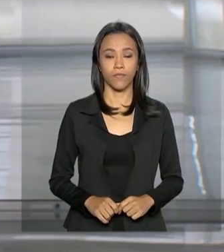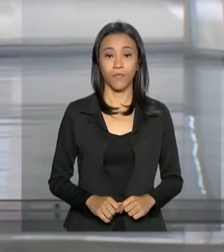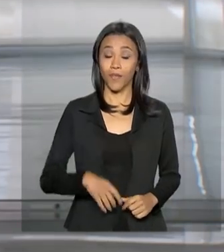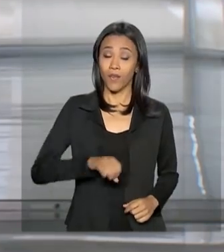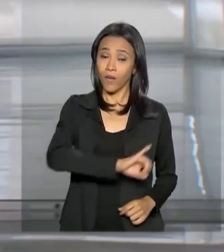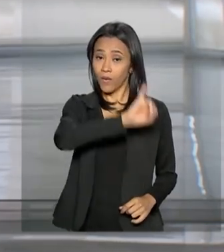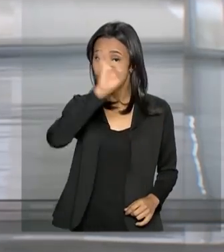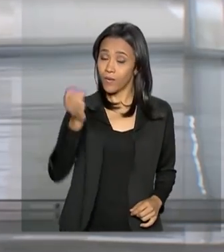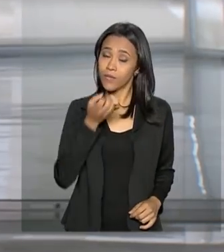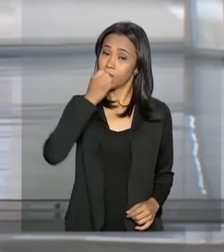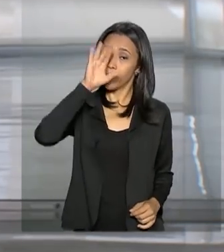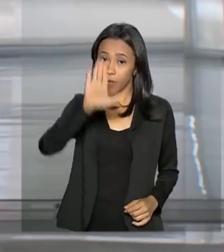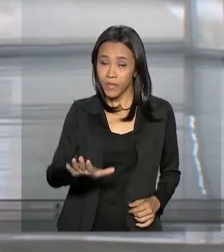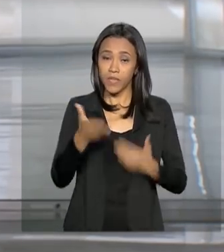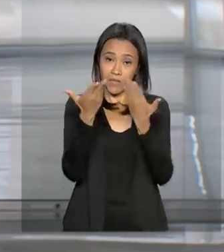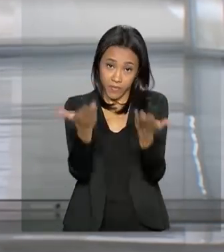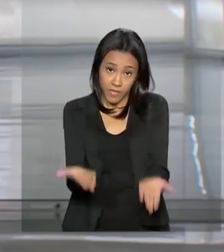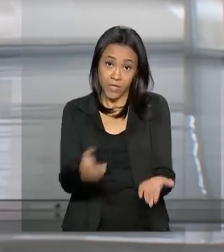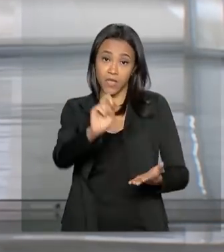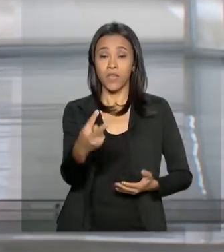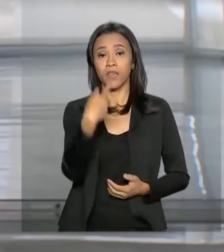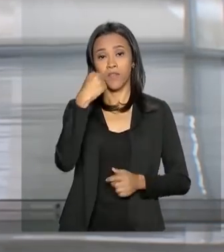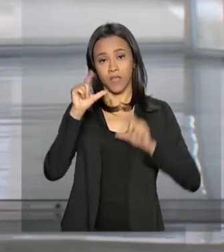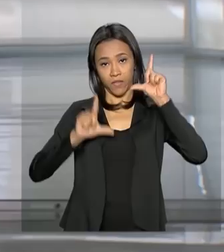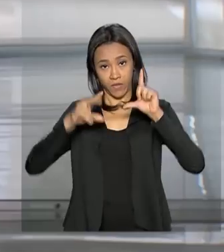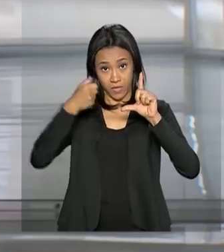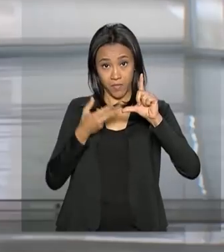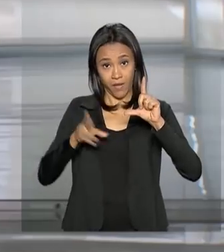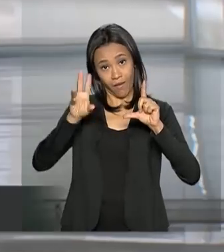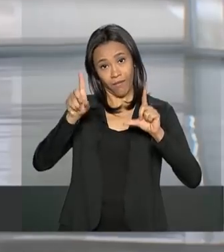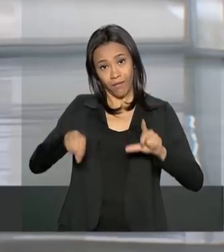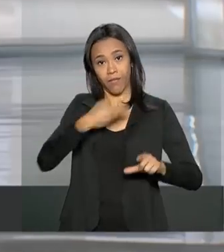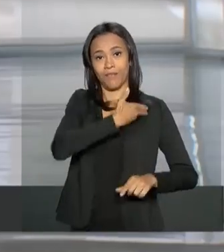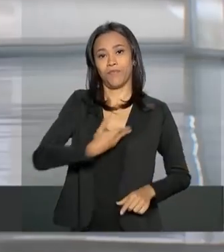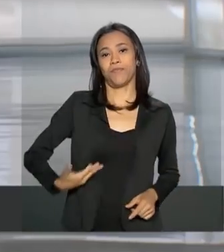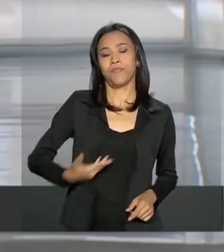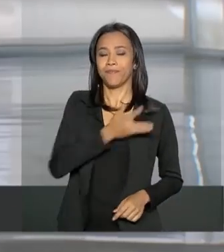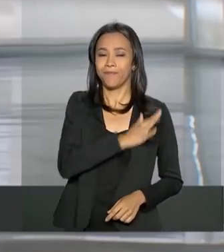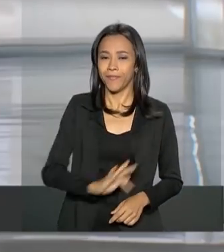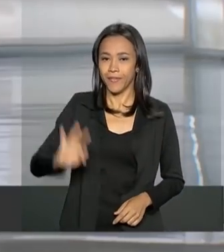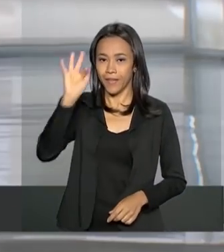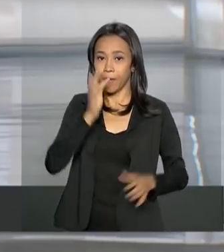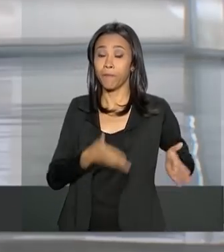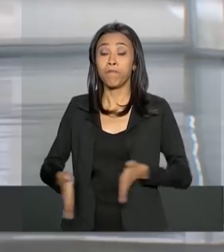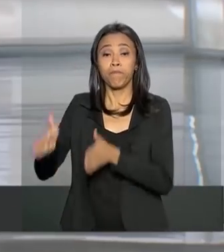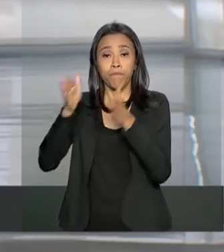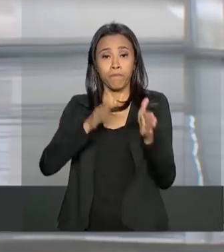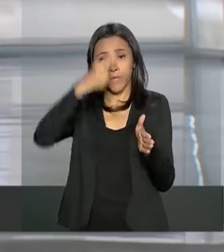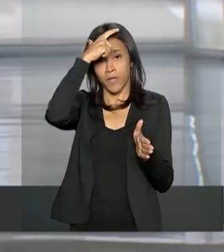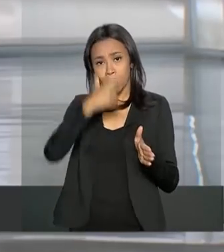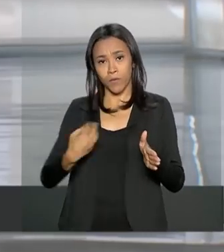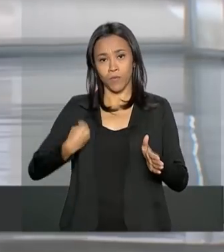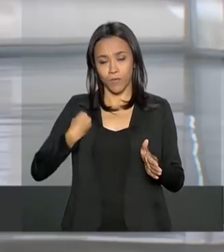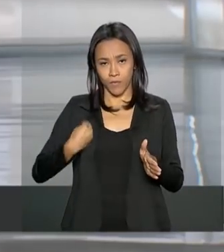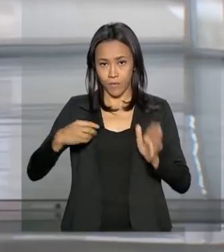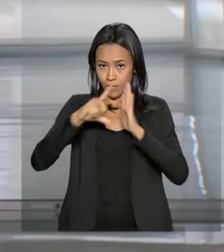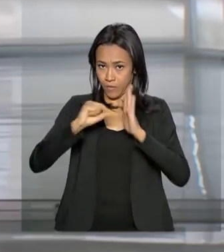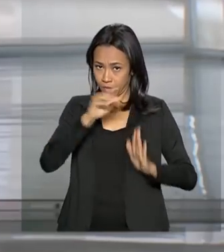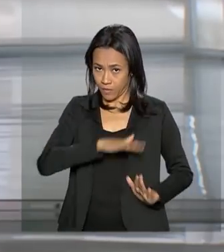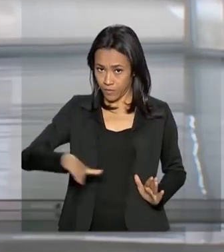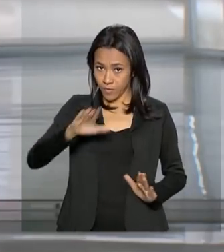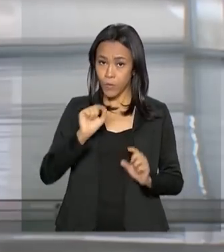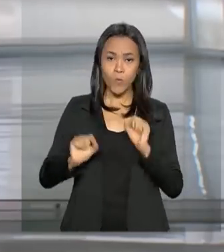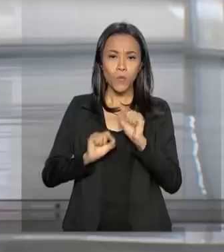Olá, boa tarde para você que acompanha a NBR e TV do Governo Federal. Eu estou no Palácio do Planalto, onde o presidente Jair